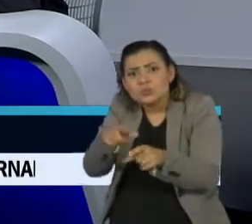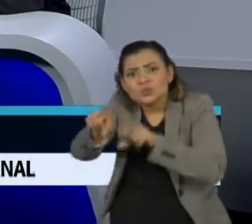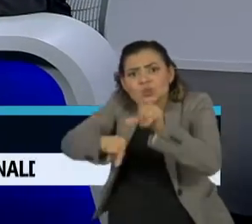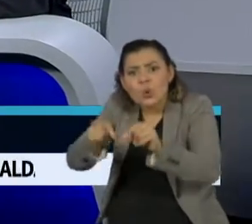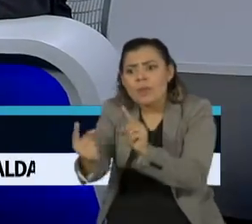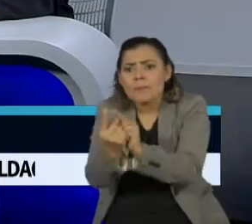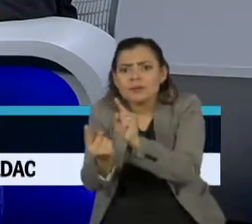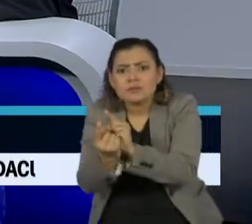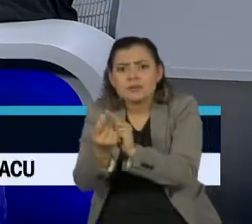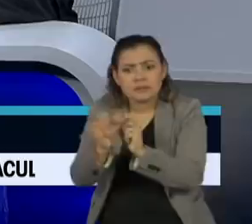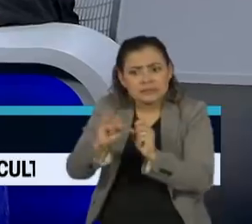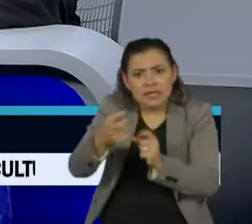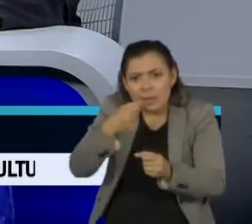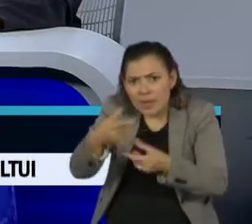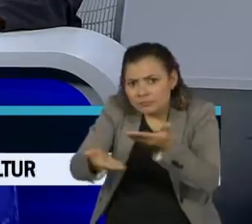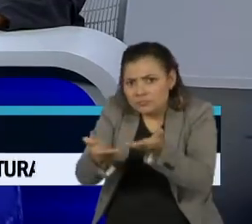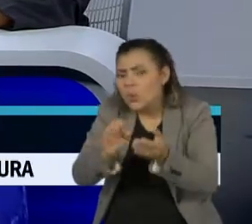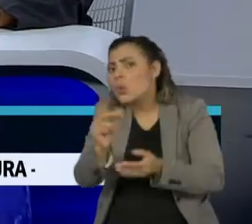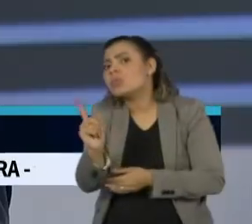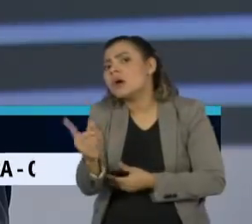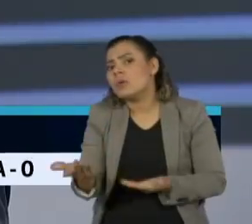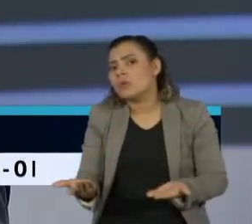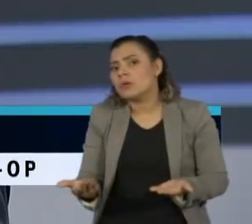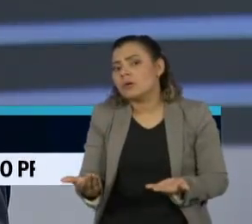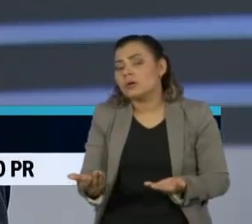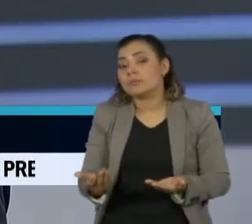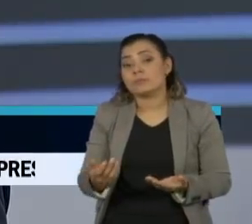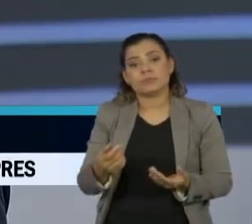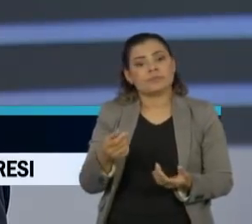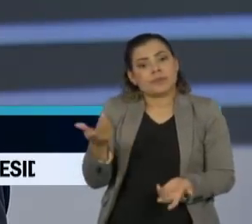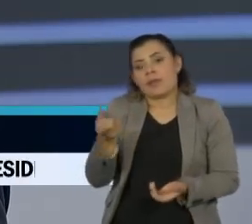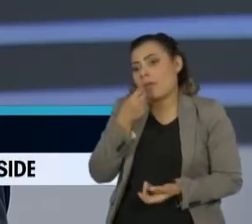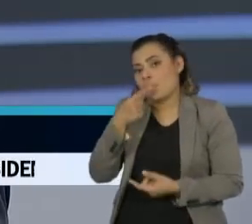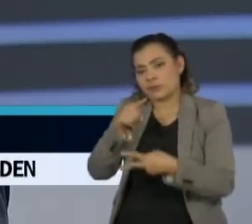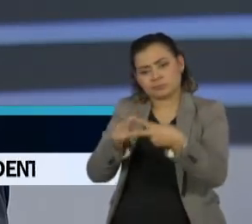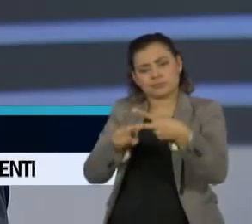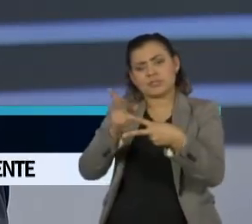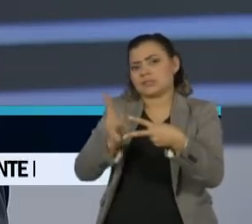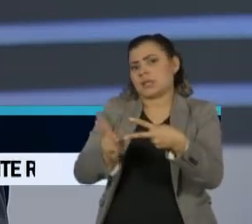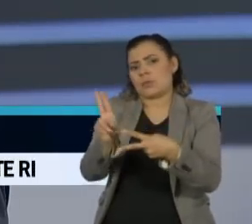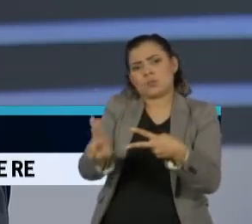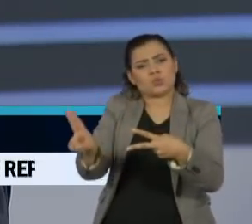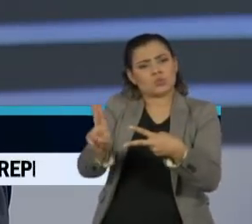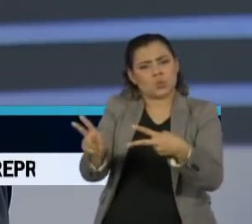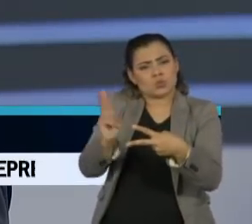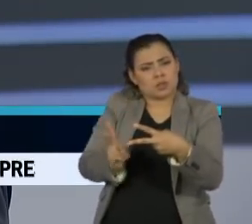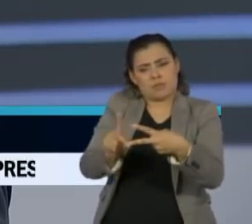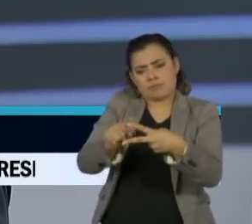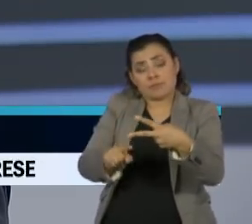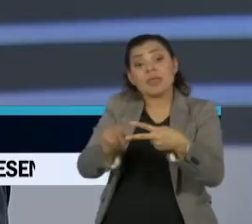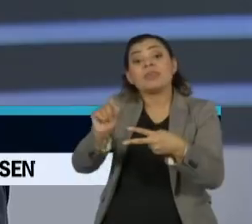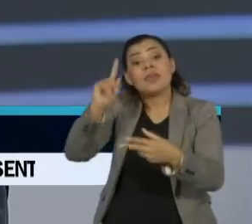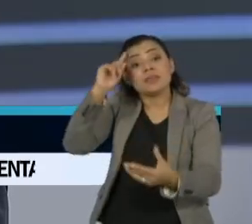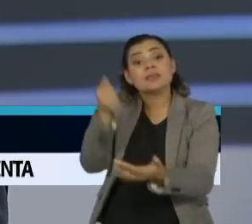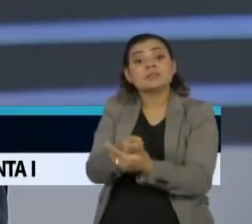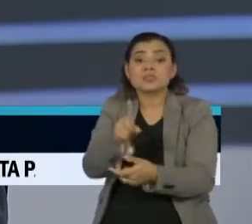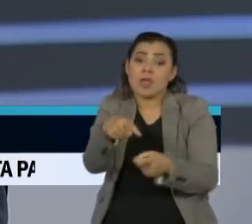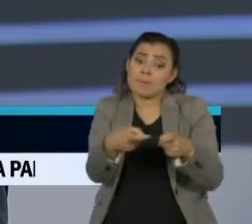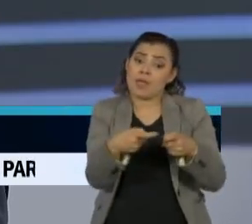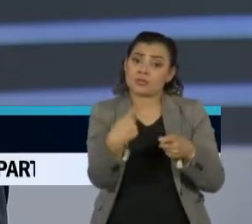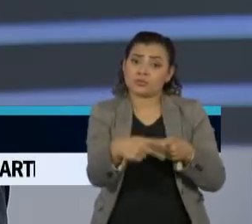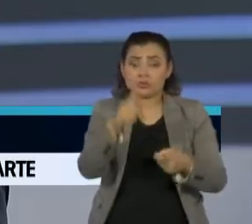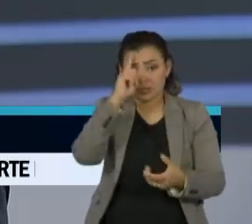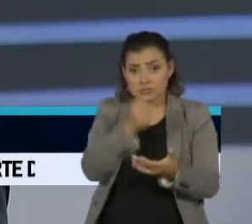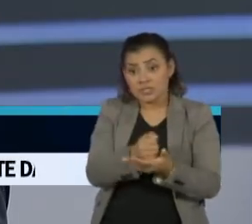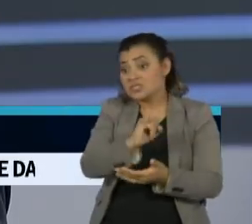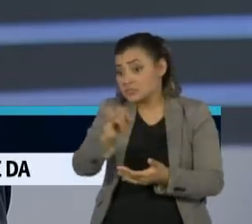paciente? De forma alguma, a cloroquina sempre foi prescrita e depende muito da... só quem decide a aplicação é o médico e,